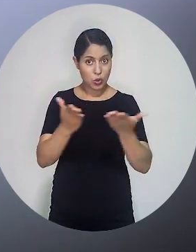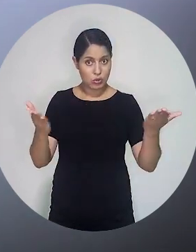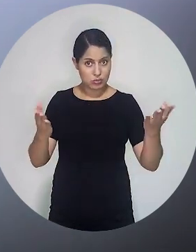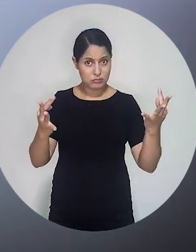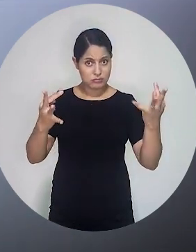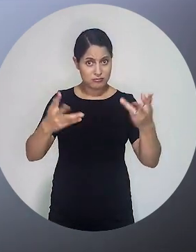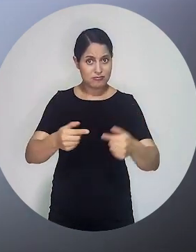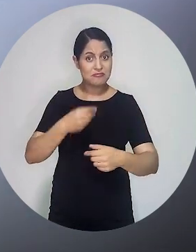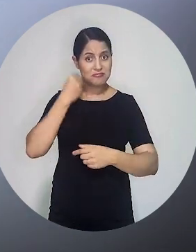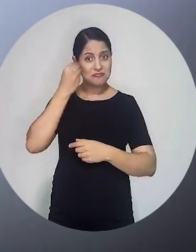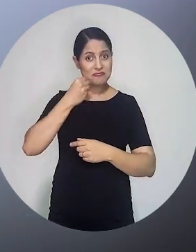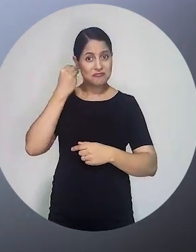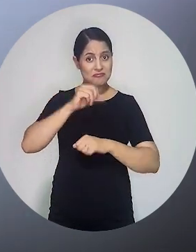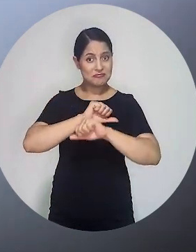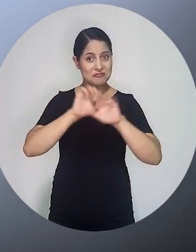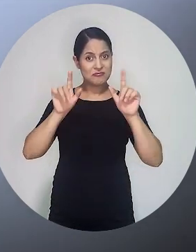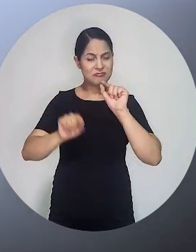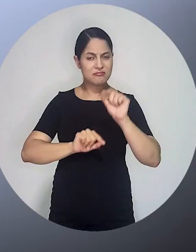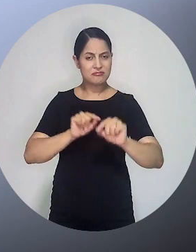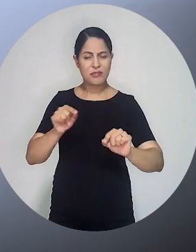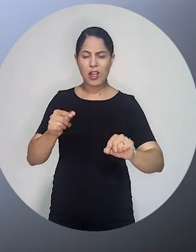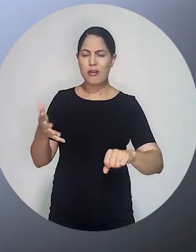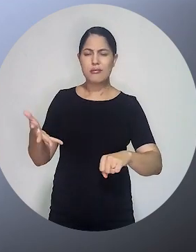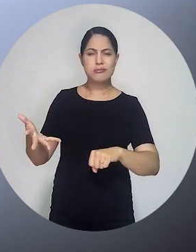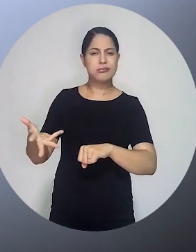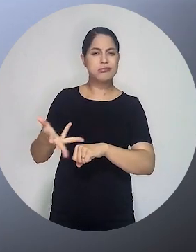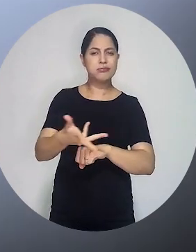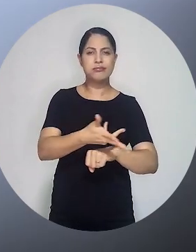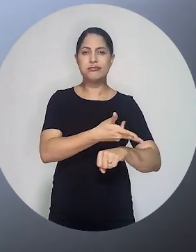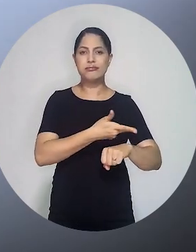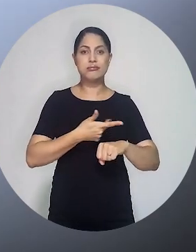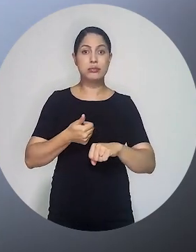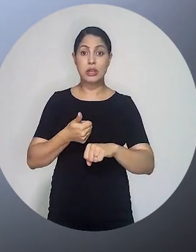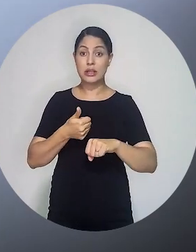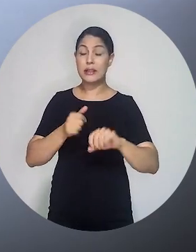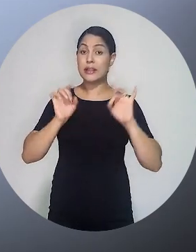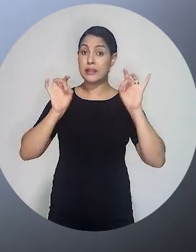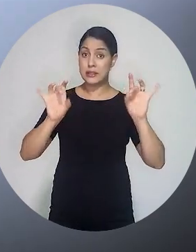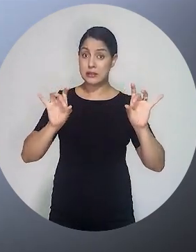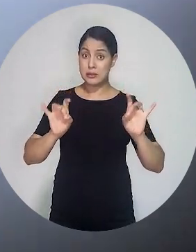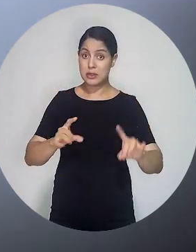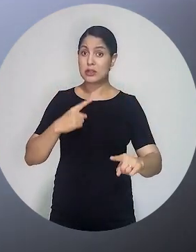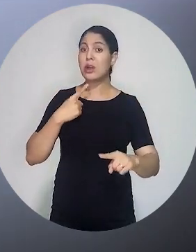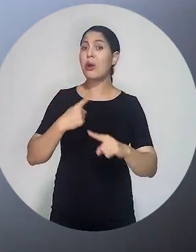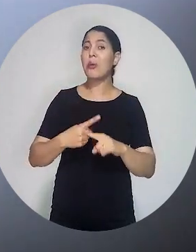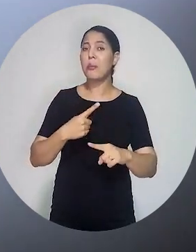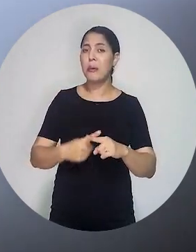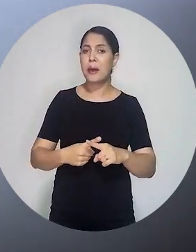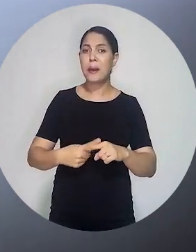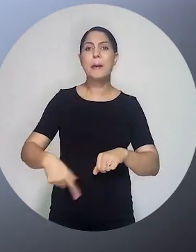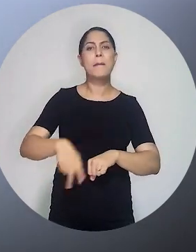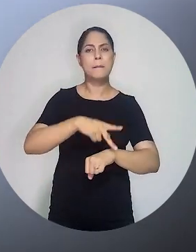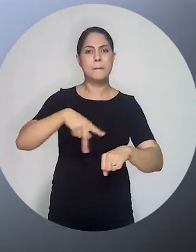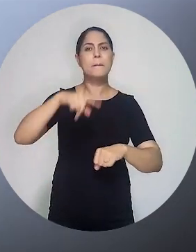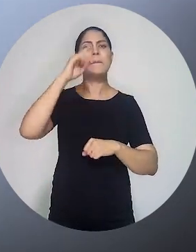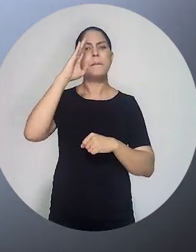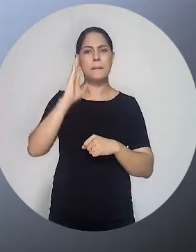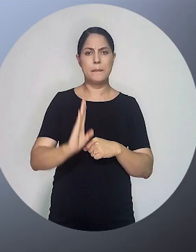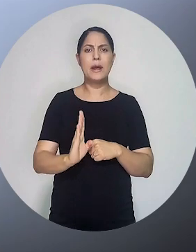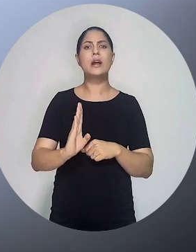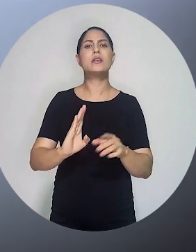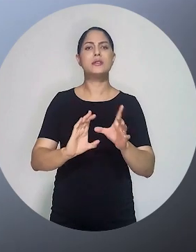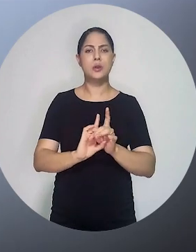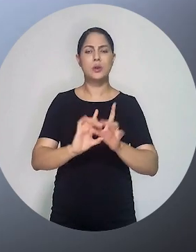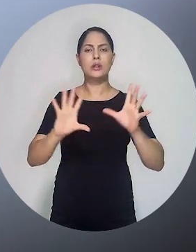A experiência, para todos vocês, como todos nós, é extraordinária. Particularmente